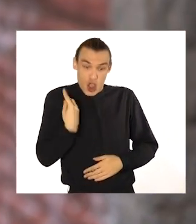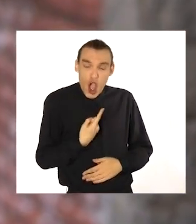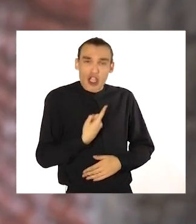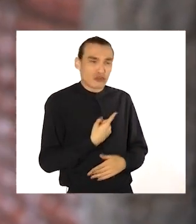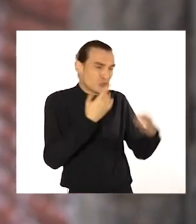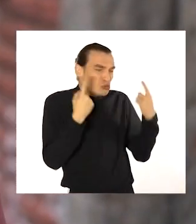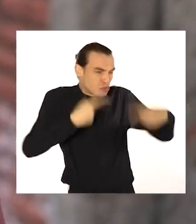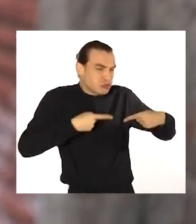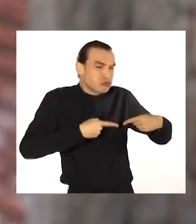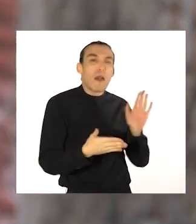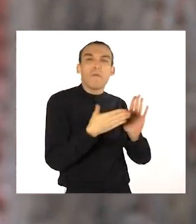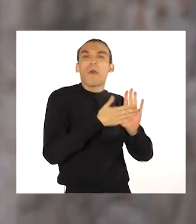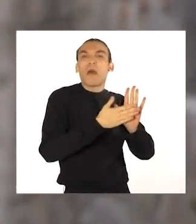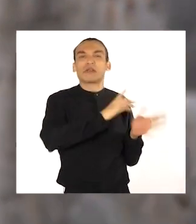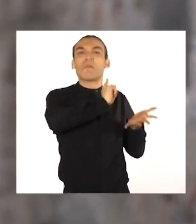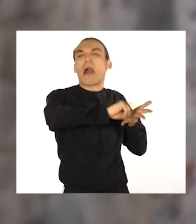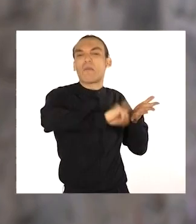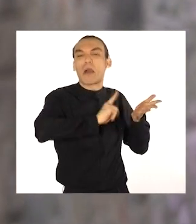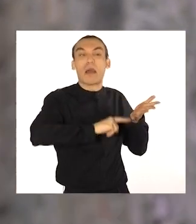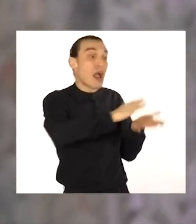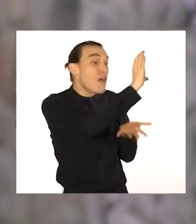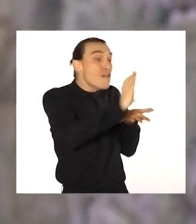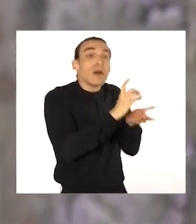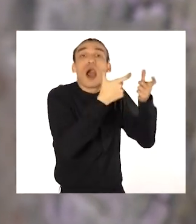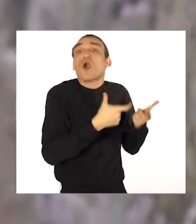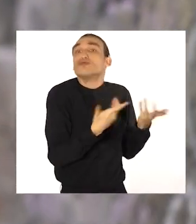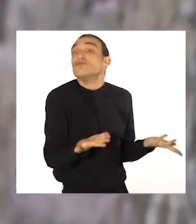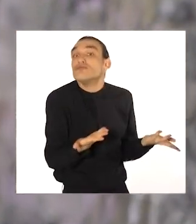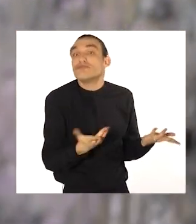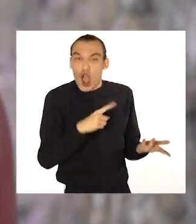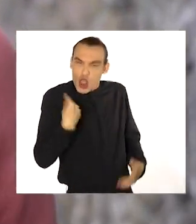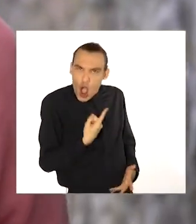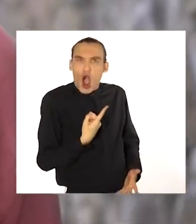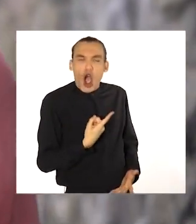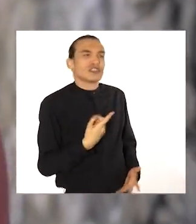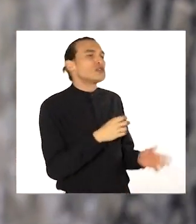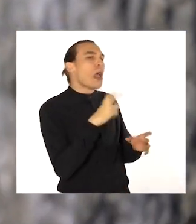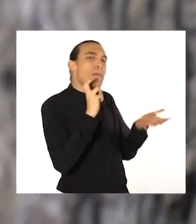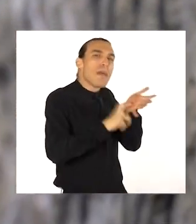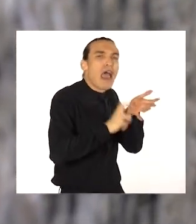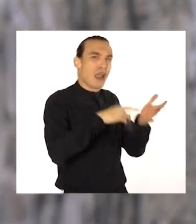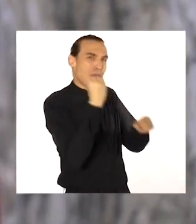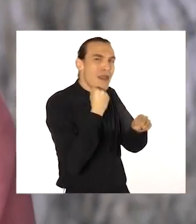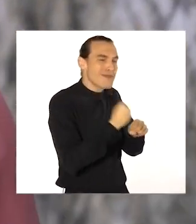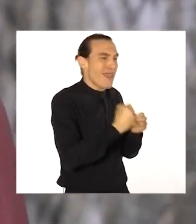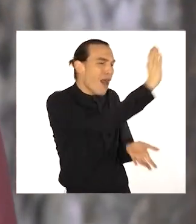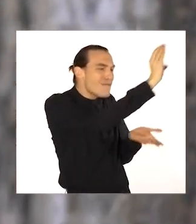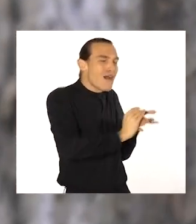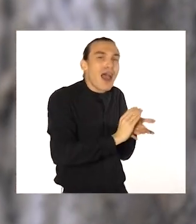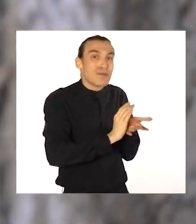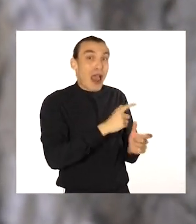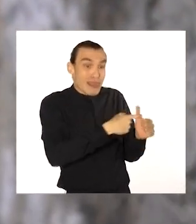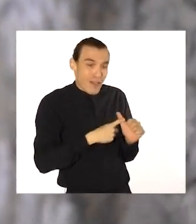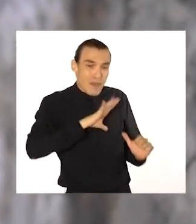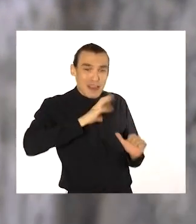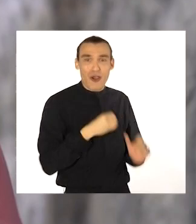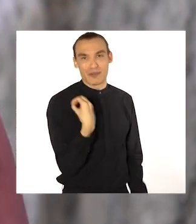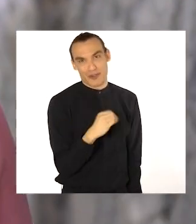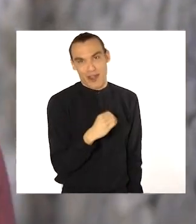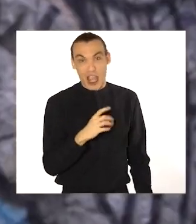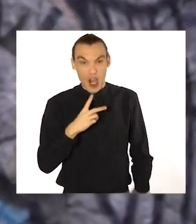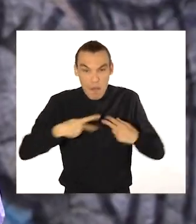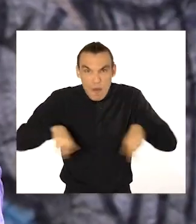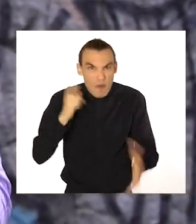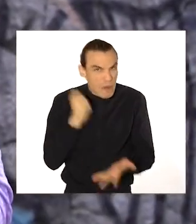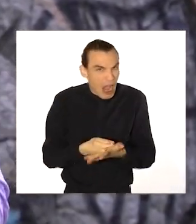luta. Nossos adversários prometem muitos fundos. Mas não dizem de onde vão tirar o dinheiro. Nós vamos cobrar os grandes bancos e empreiteiras que devem milhões